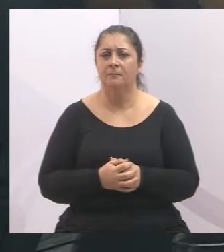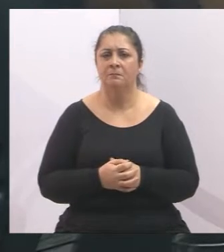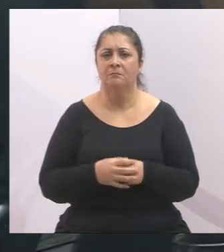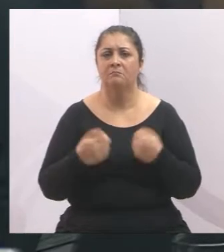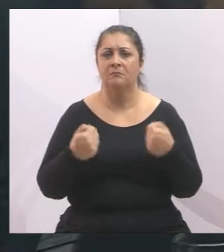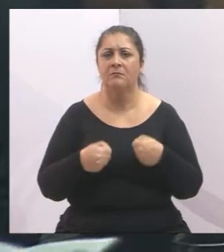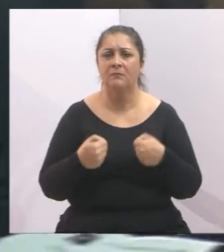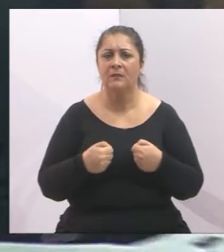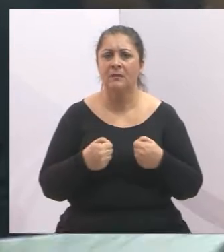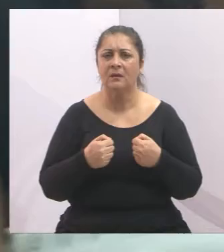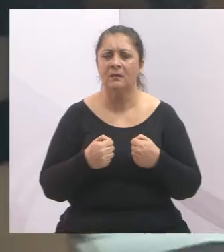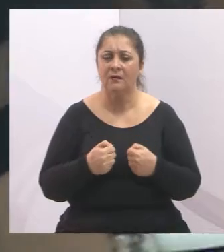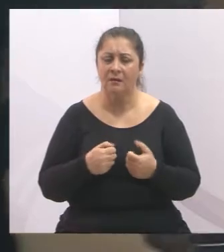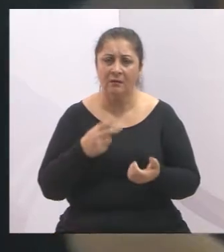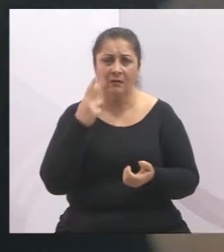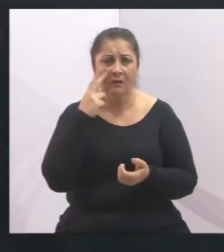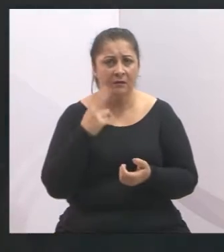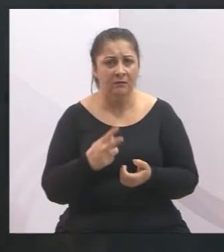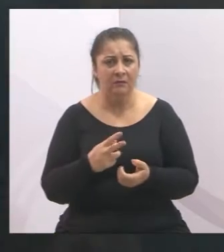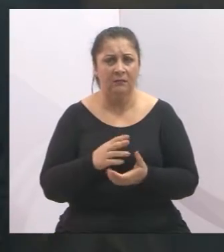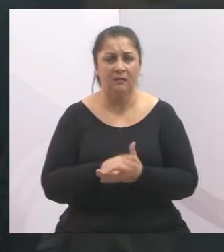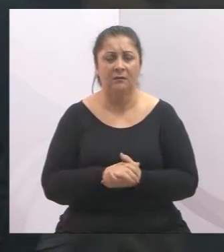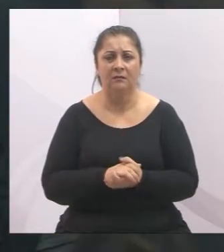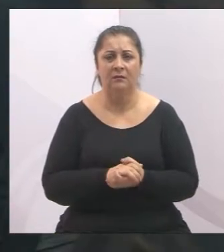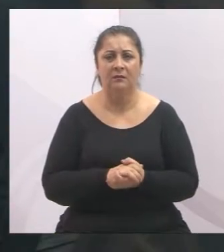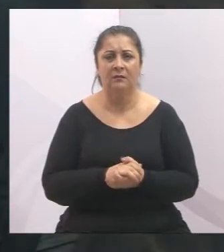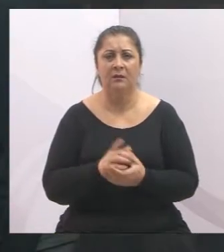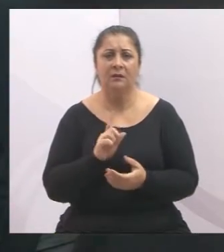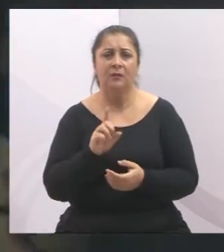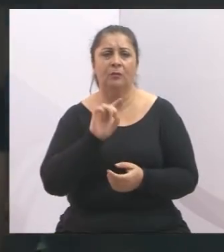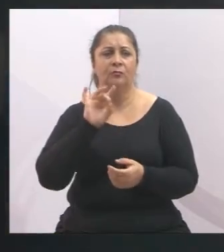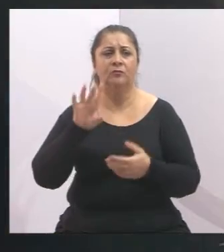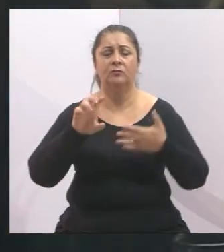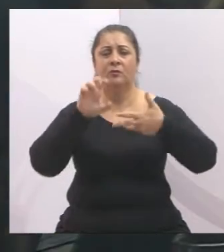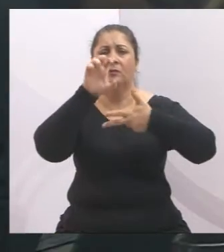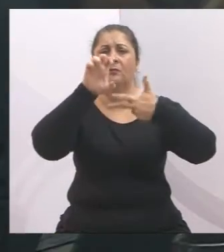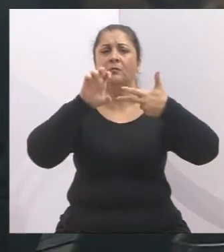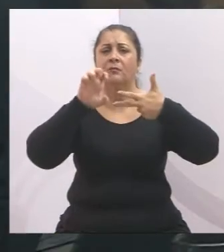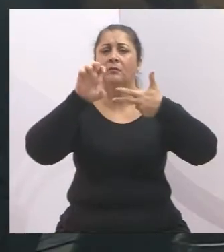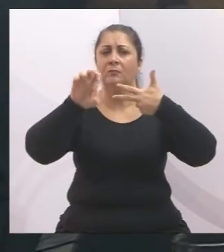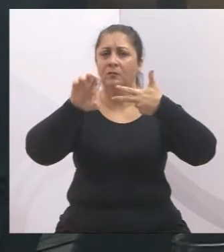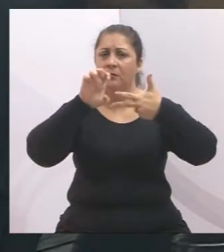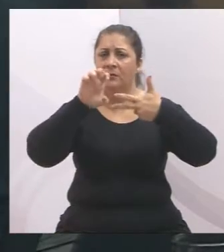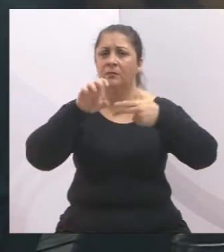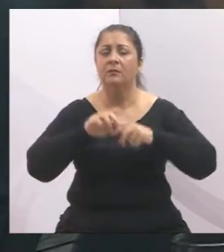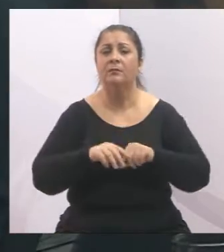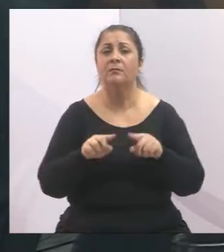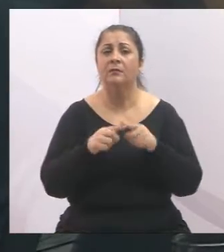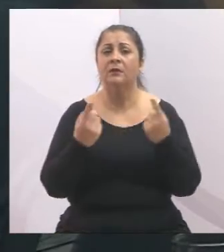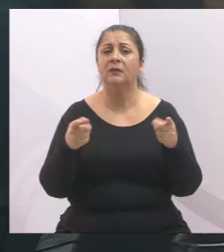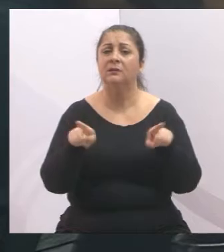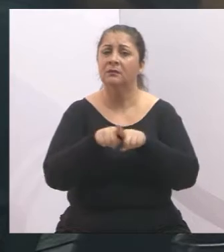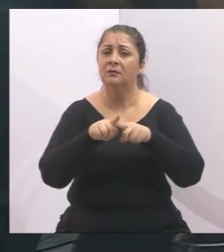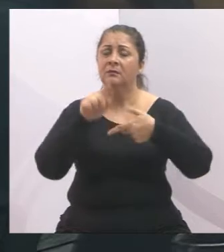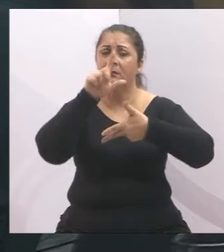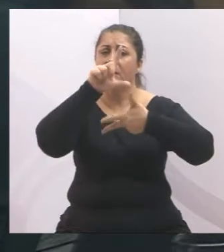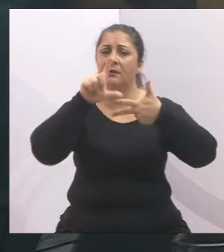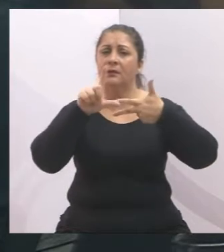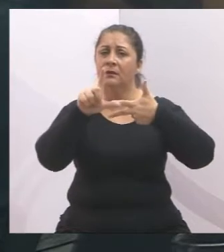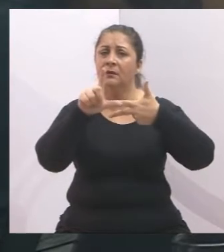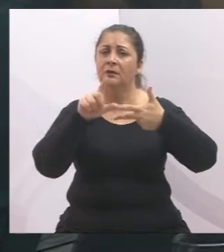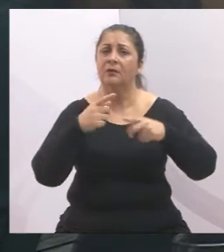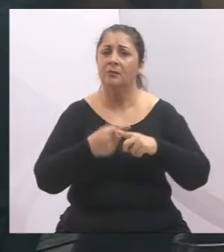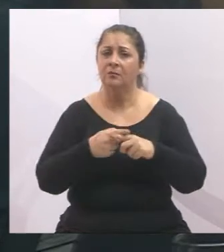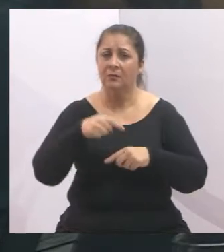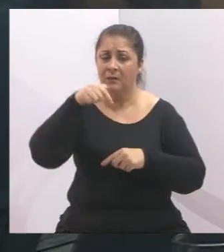enfrentadas, não só por parte do Poder Executivo, mas por parte também do Poder Legislativo, que nós